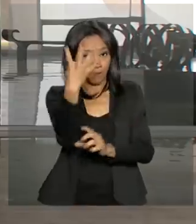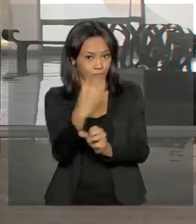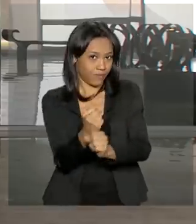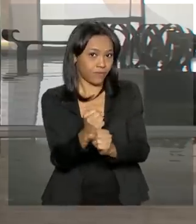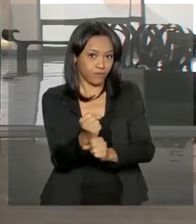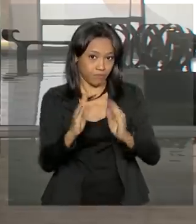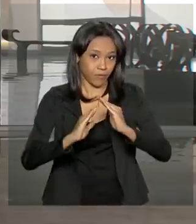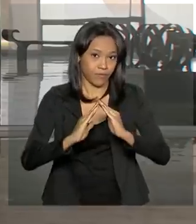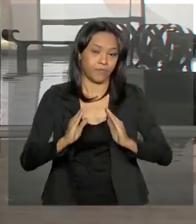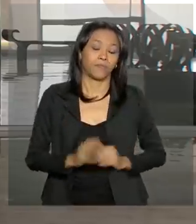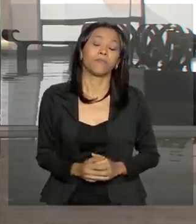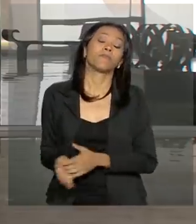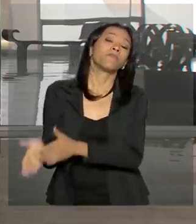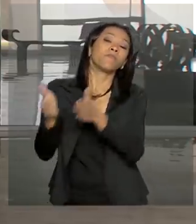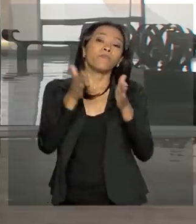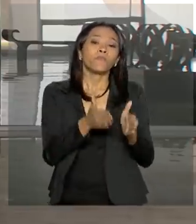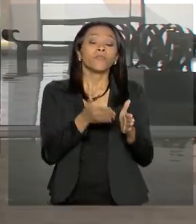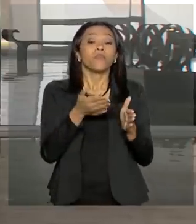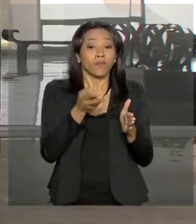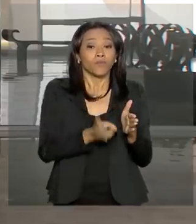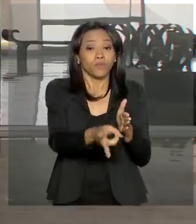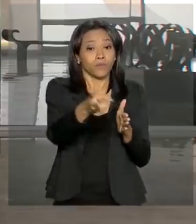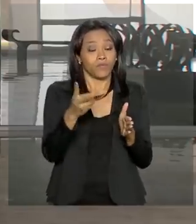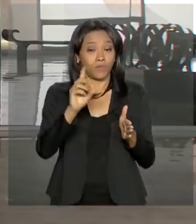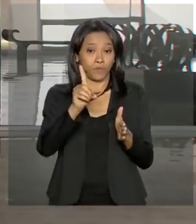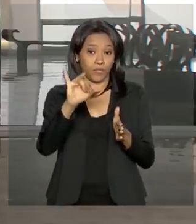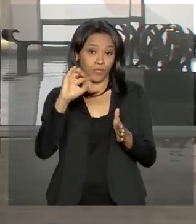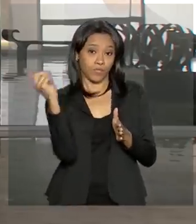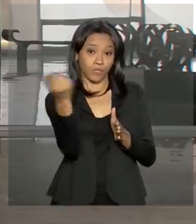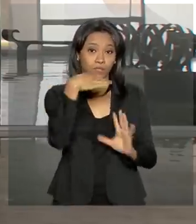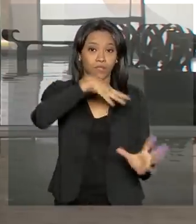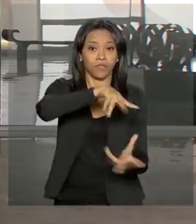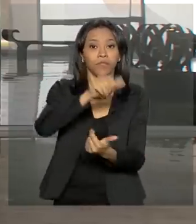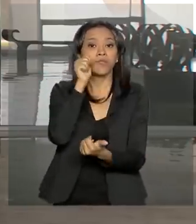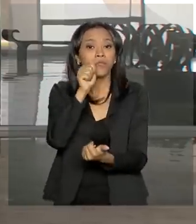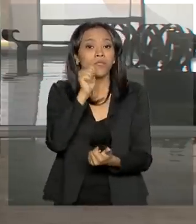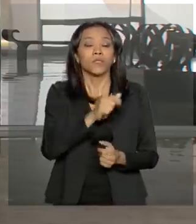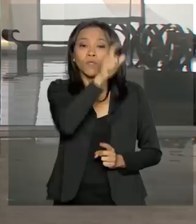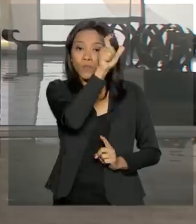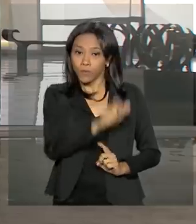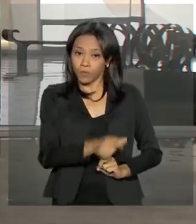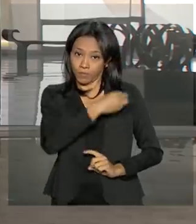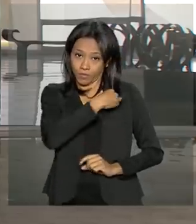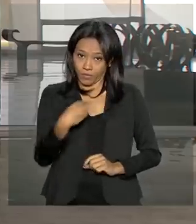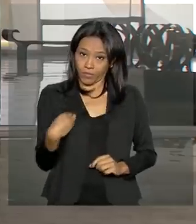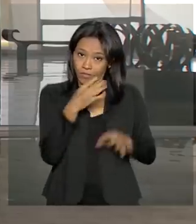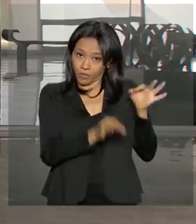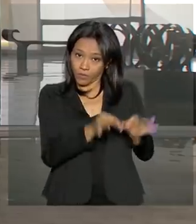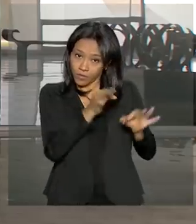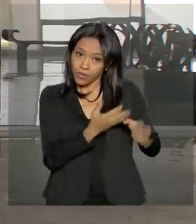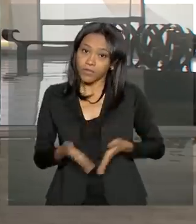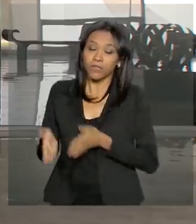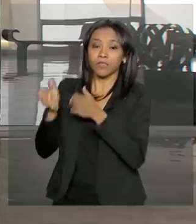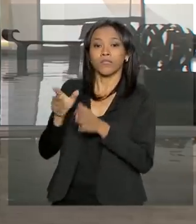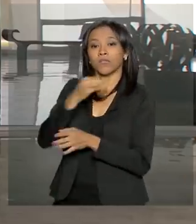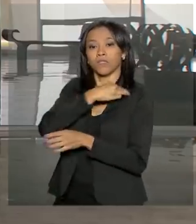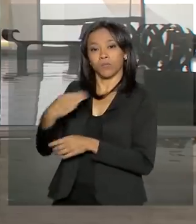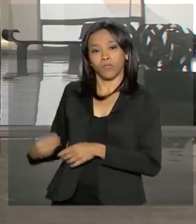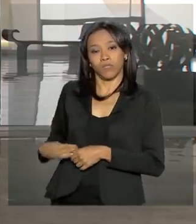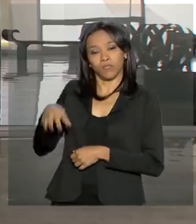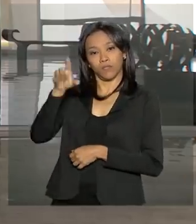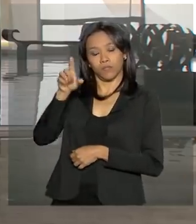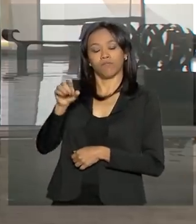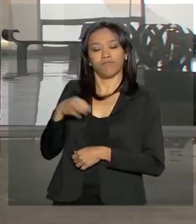ainda falando do Dia Internacional da Mulher, os ministros da Justiça e da Cidadania assinam hoje um